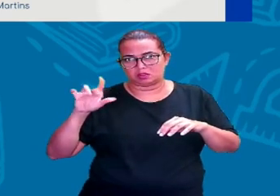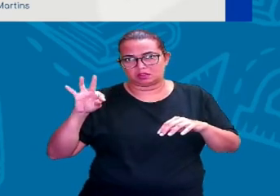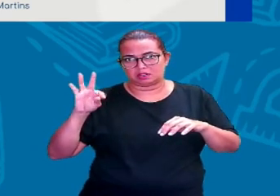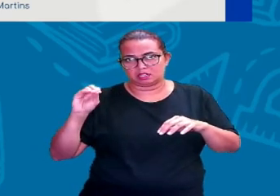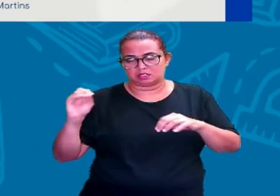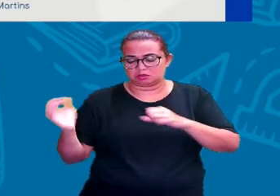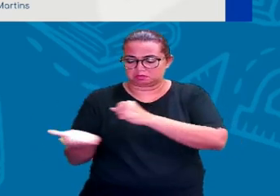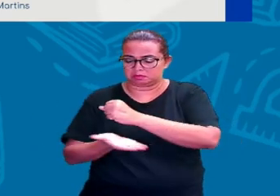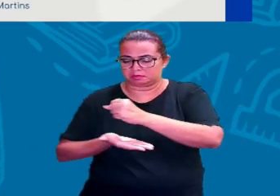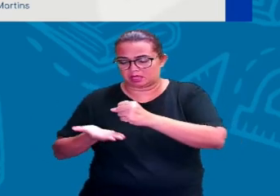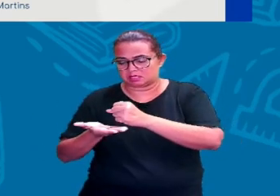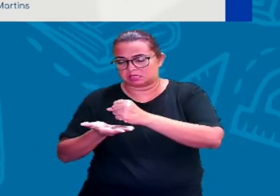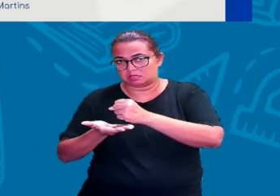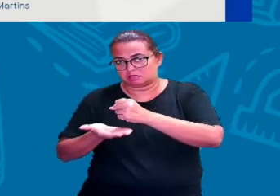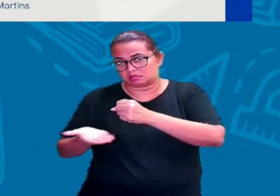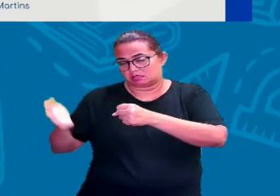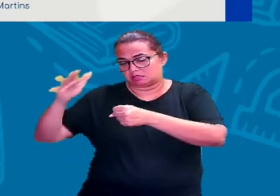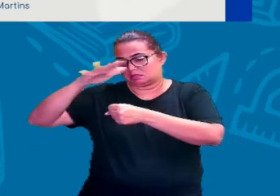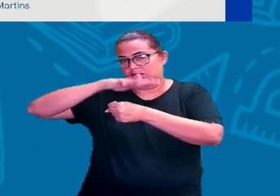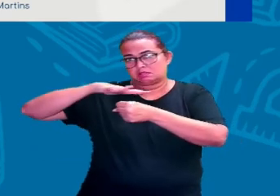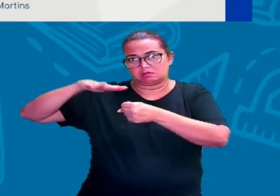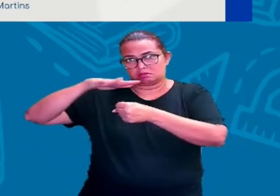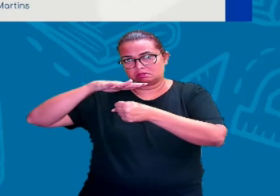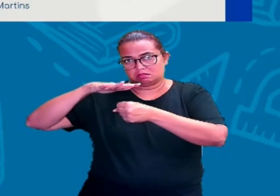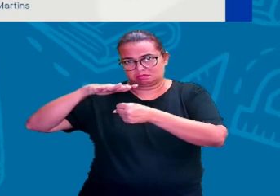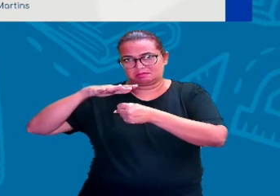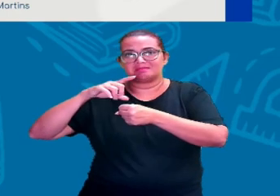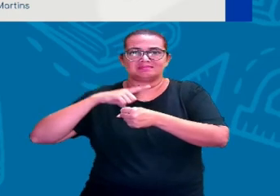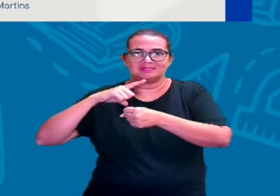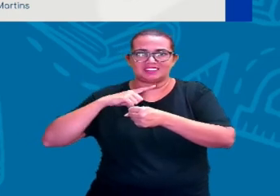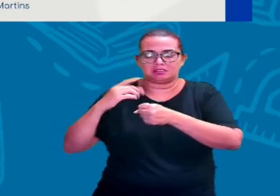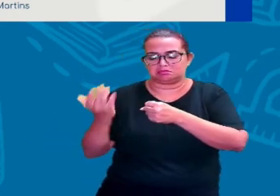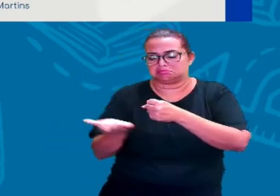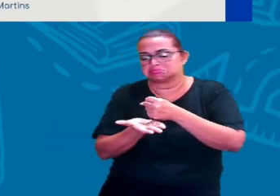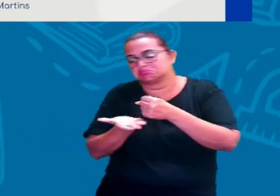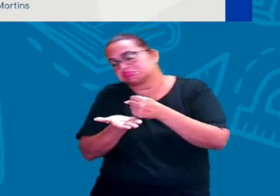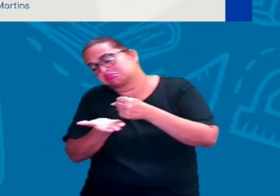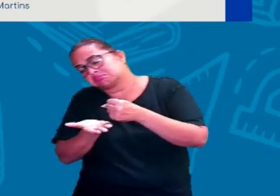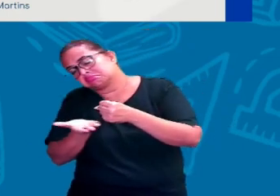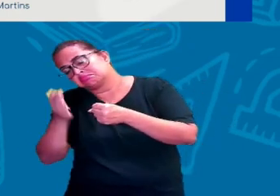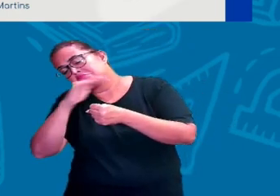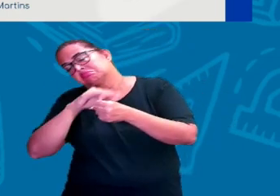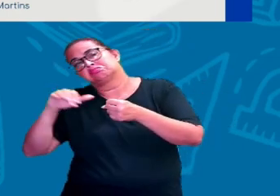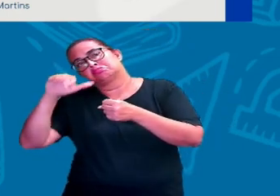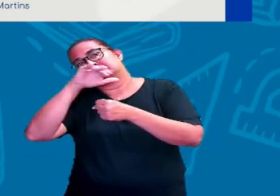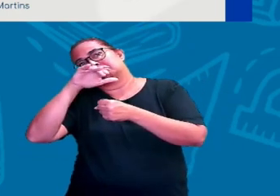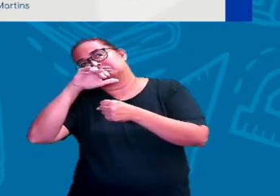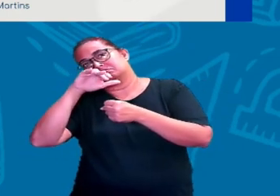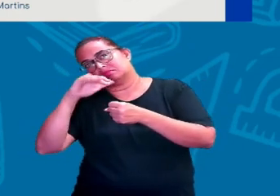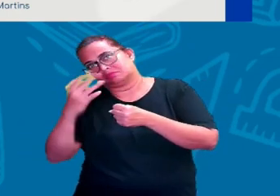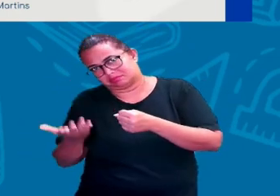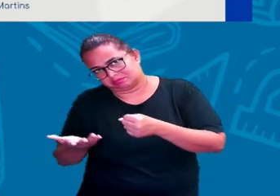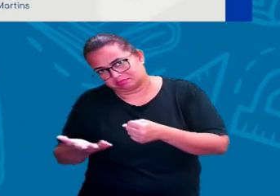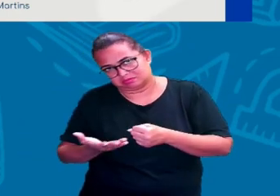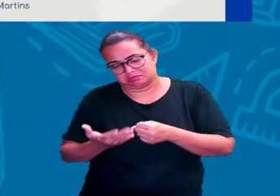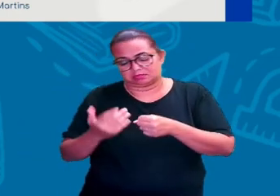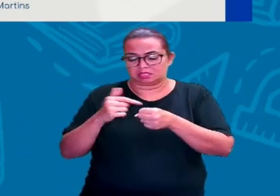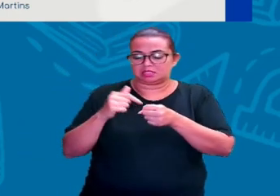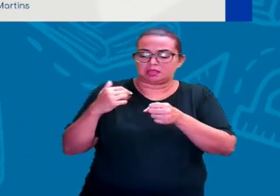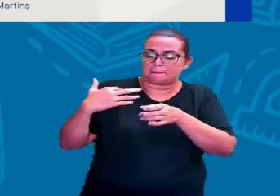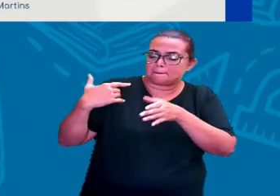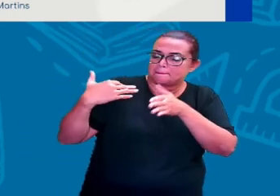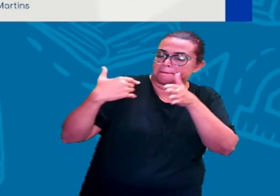o paleolítico superior, quando a gente vai se aproximando também do período neolítico, tá? Então, vamos lá.